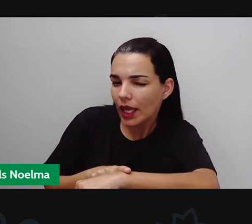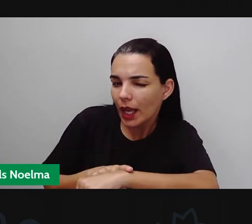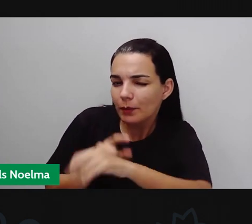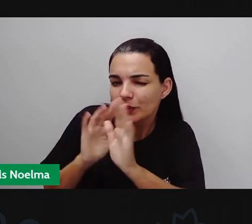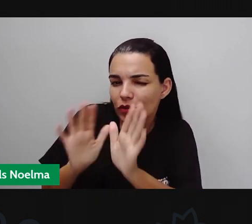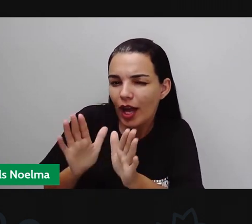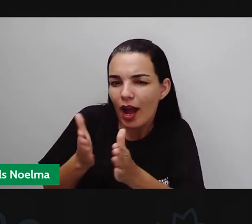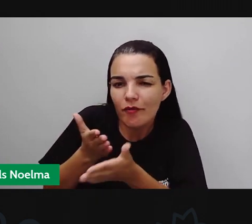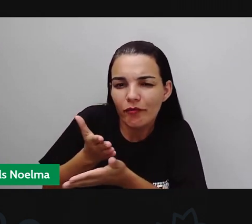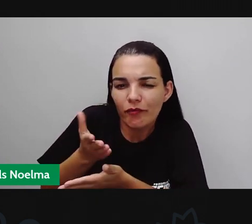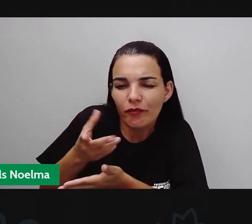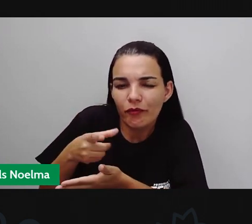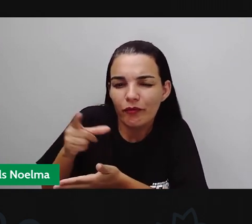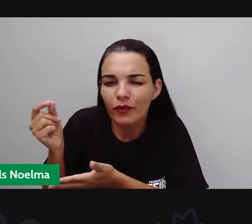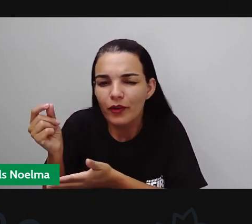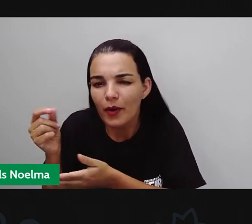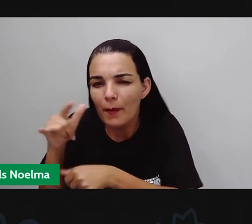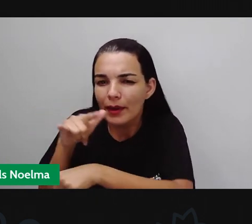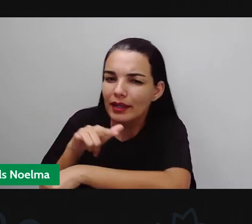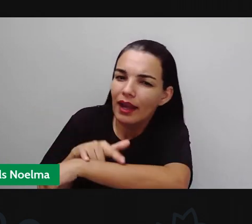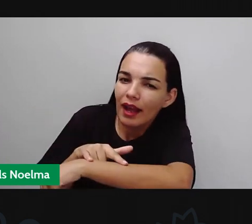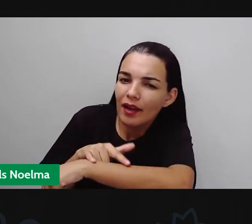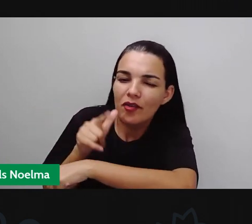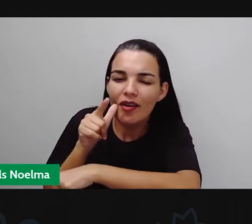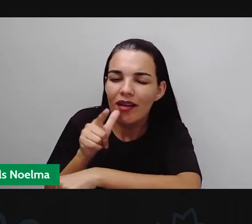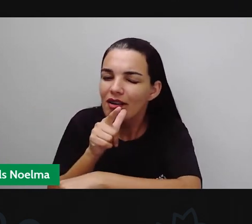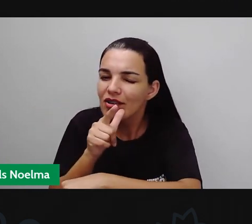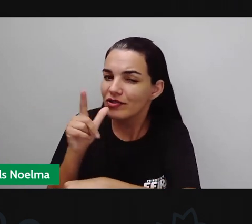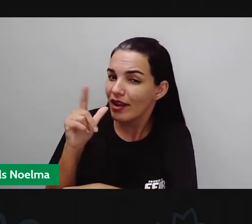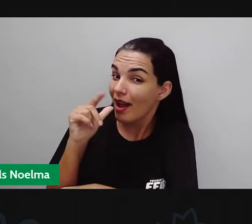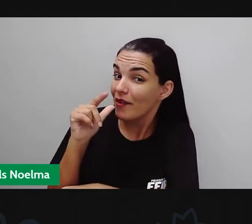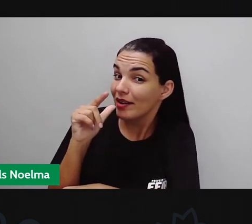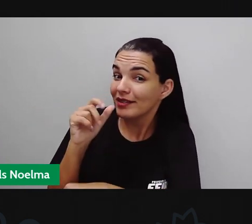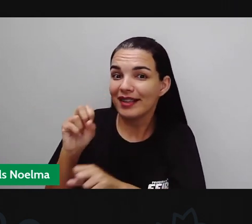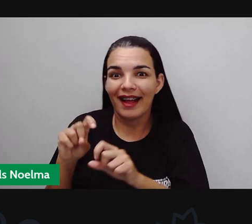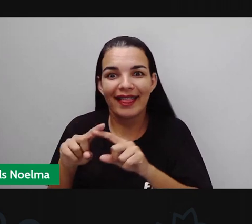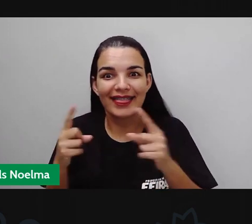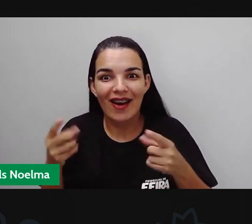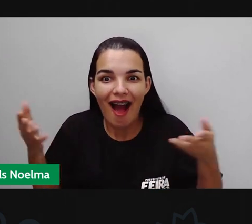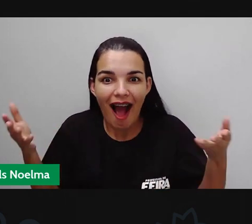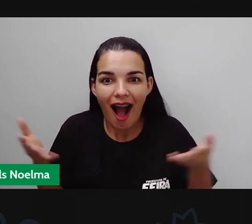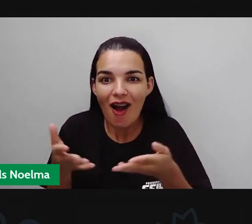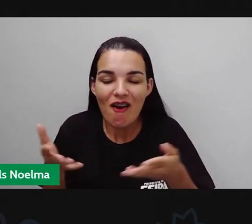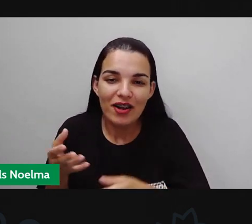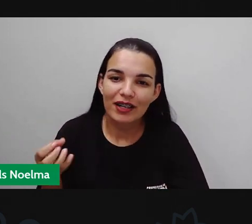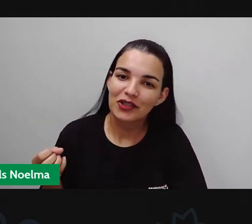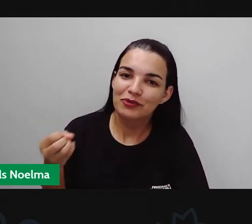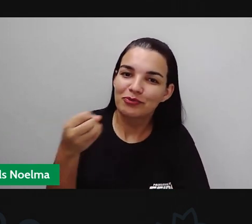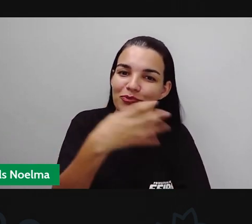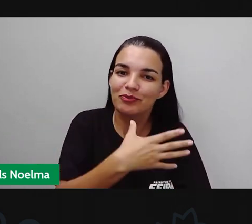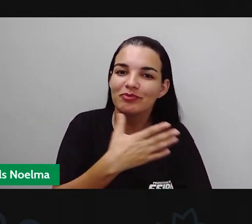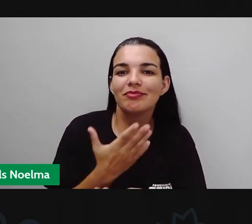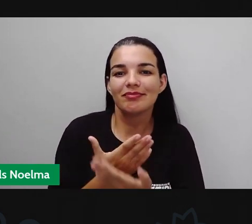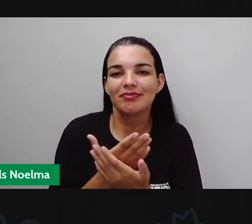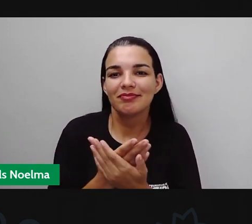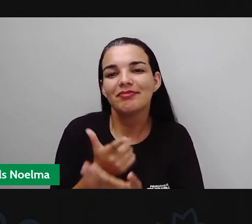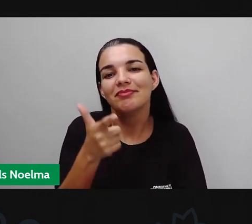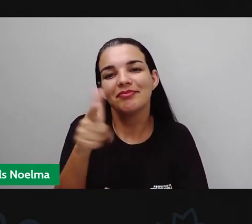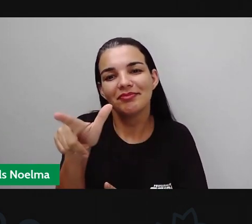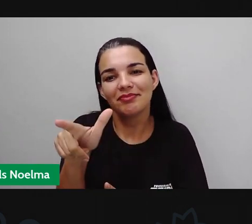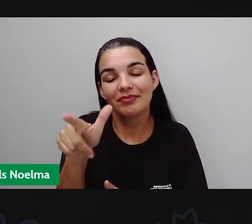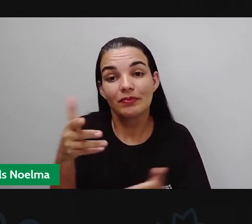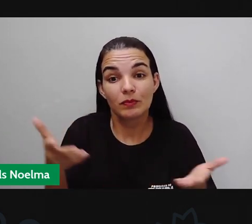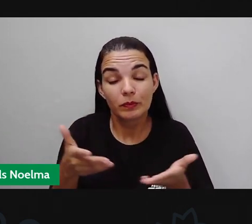banheiro, tomar água, fazer um lanchinho? Espero que sim, porque nós iremos agora para mais uma aula. Nós